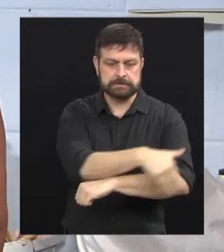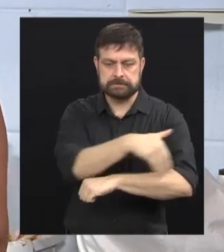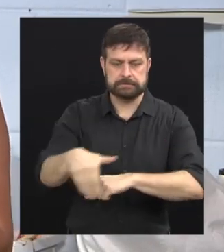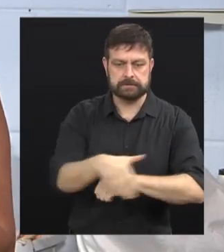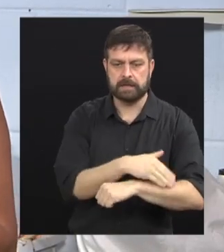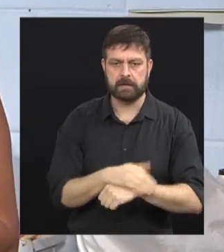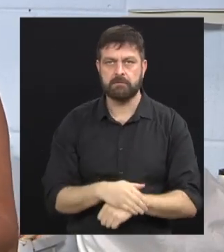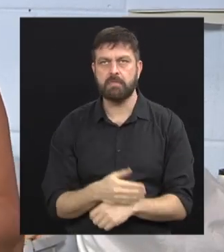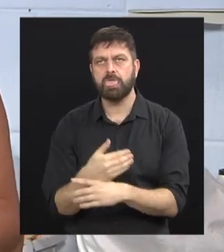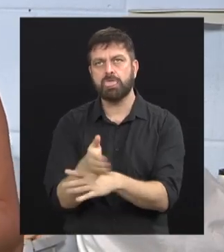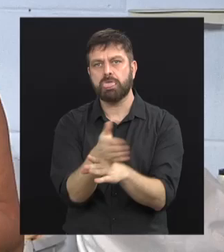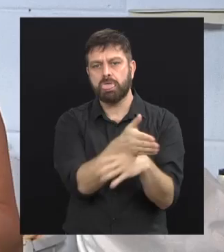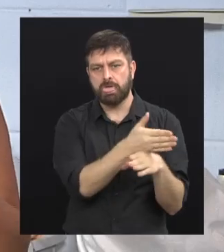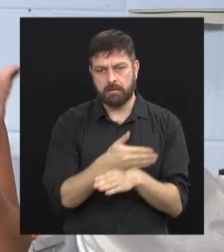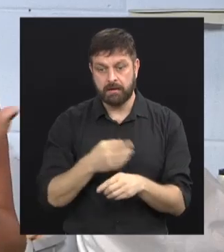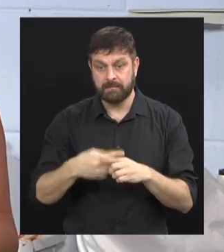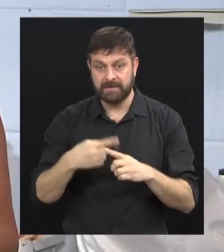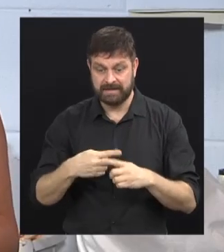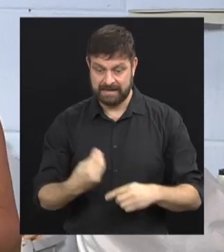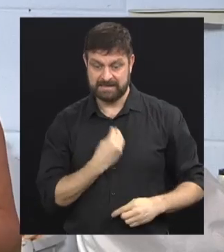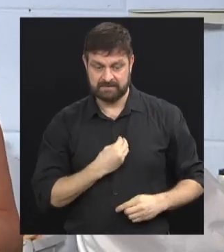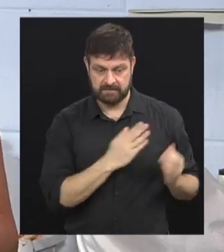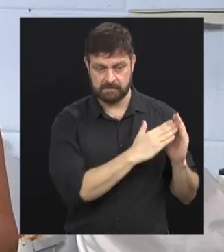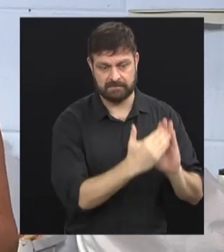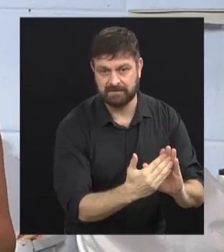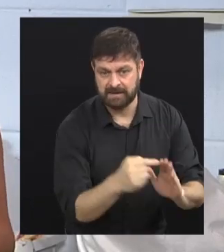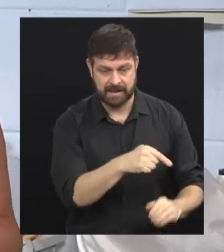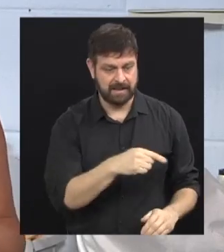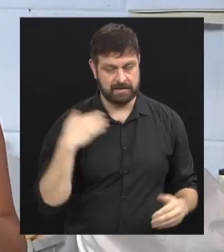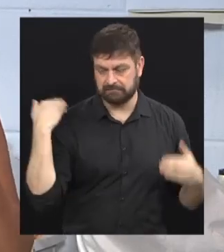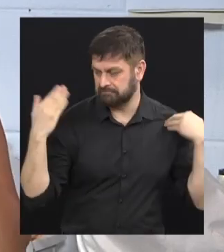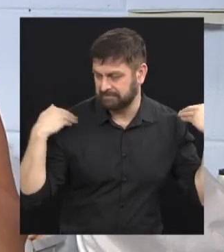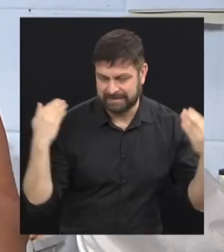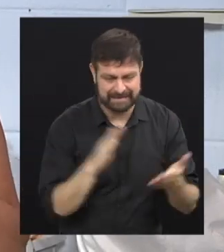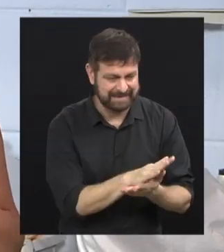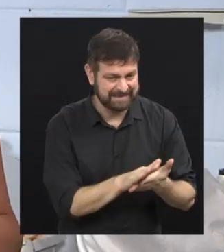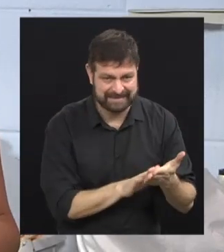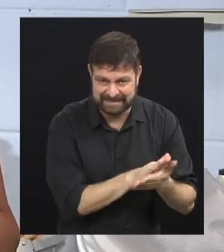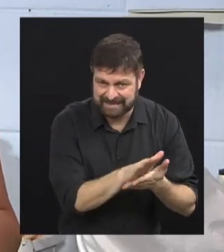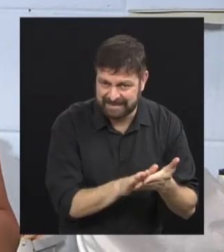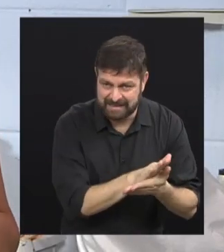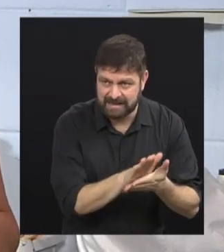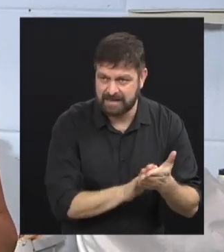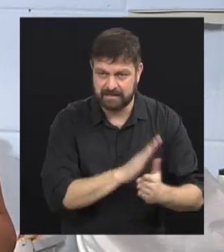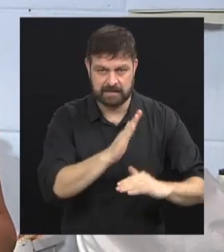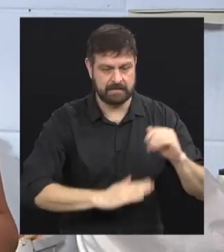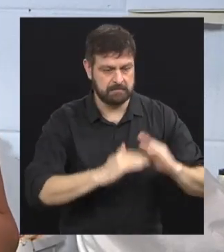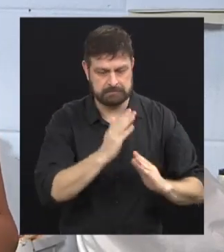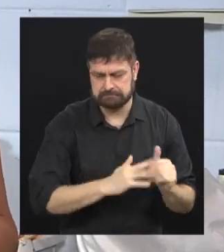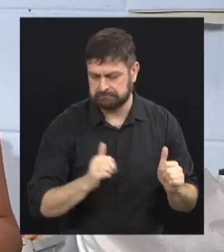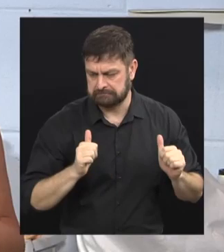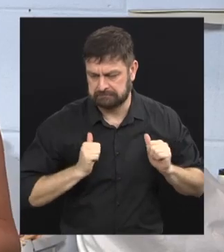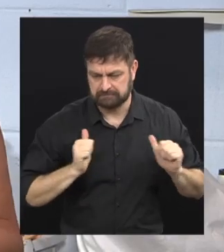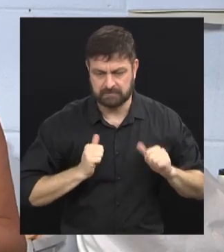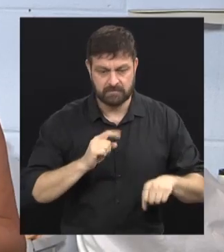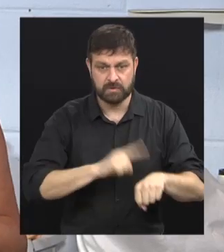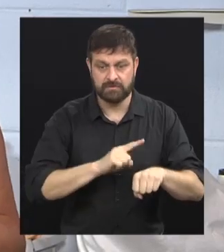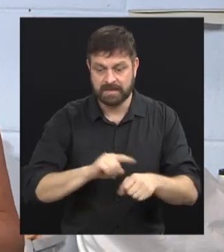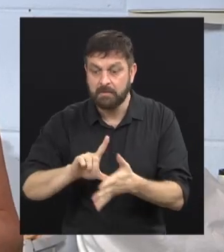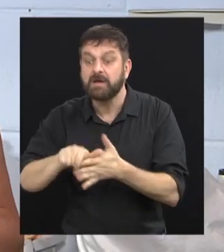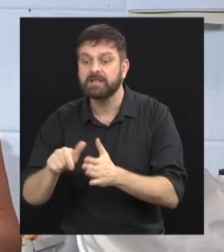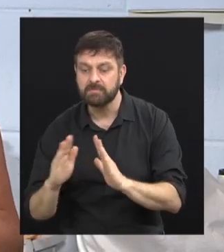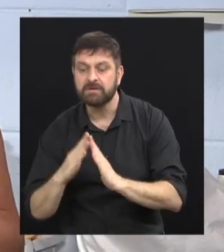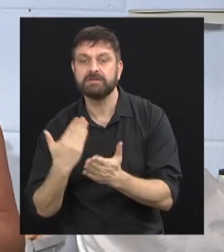fiquem na rua. Porque elas moram nas comunidades, não tem lazer, não tem nada que elas possam fazer no